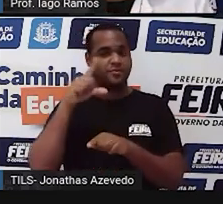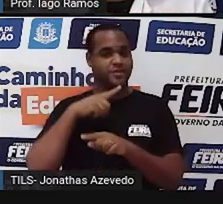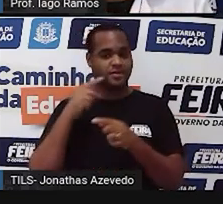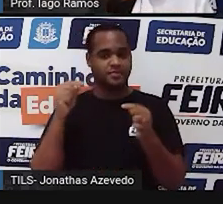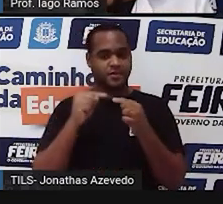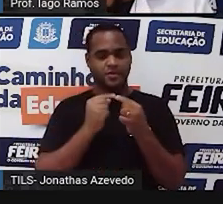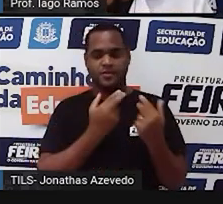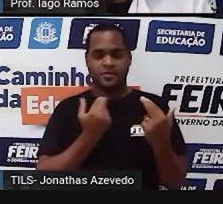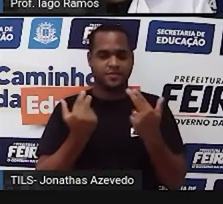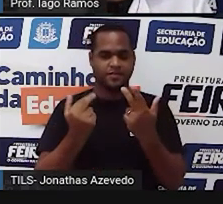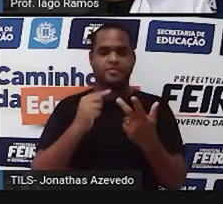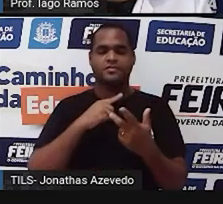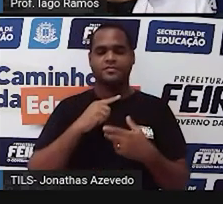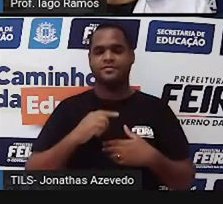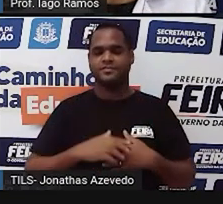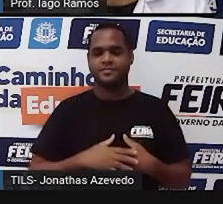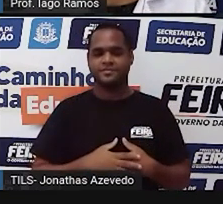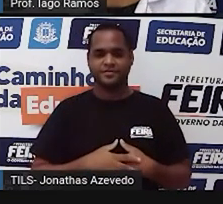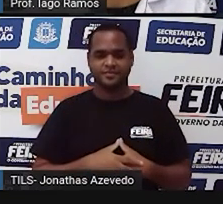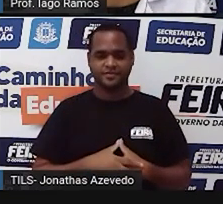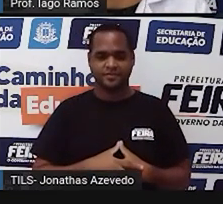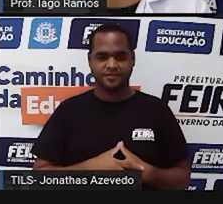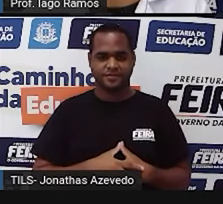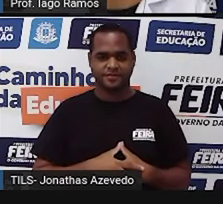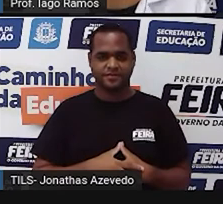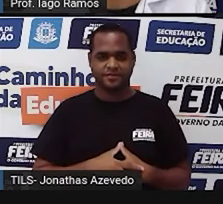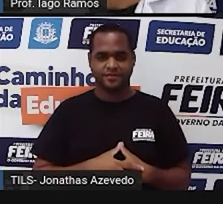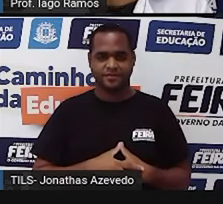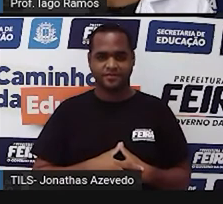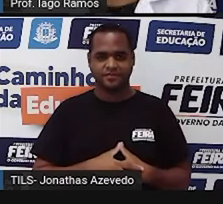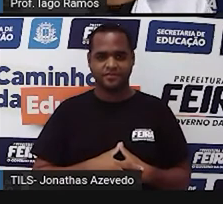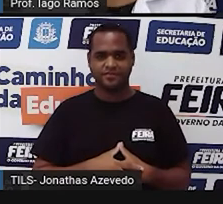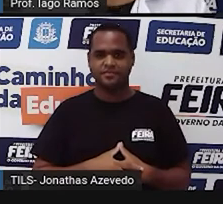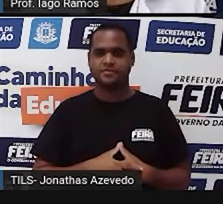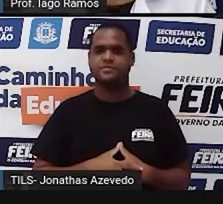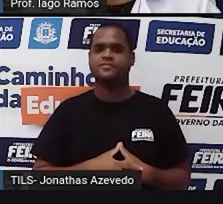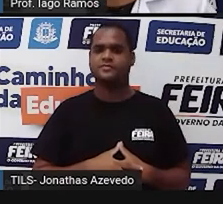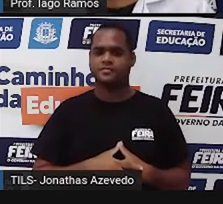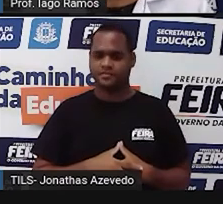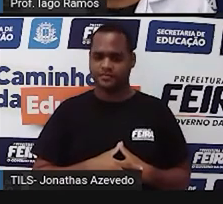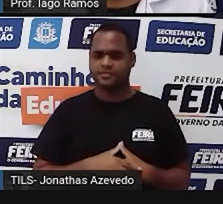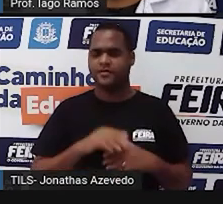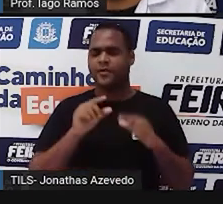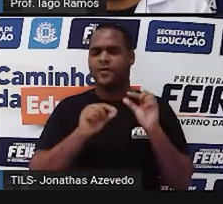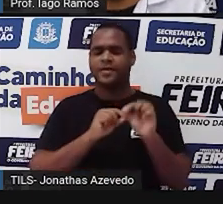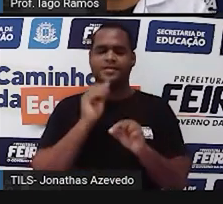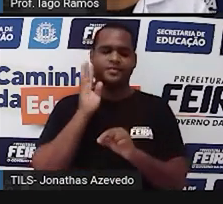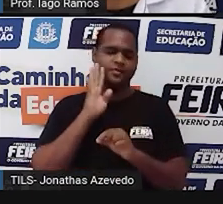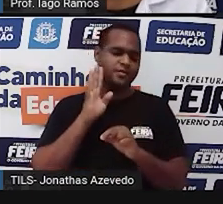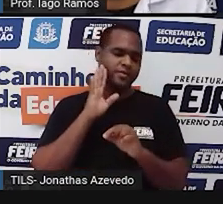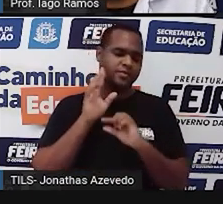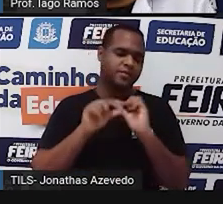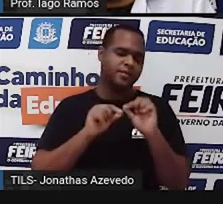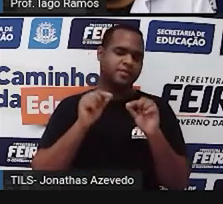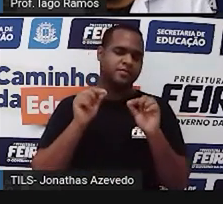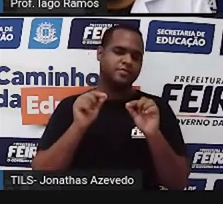igualdade ali. Beleza? Bom, o que é que é bacana, né,